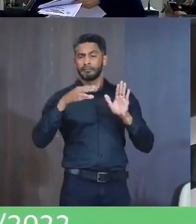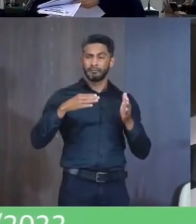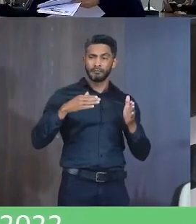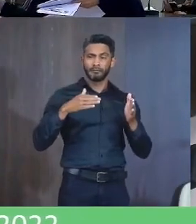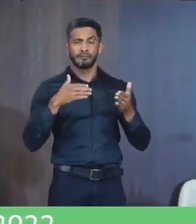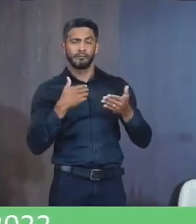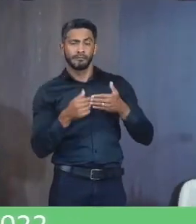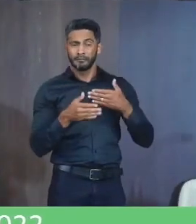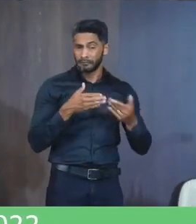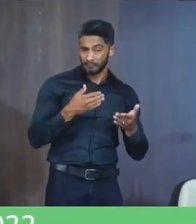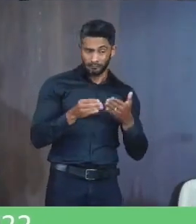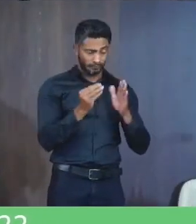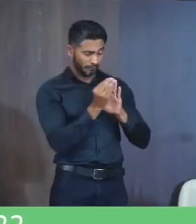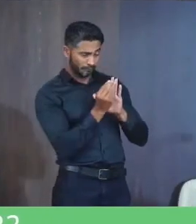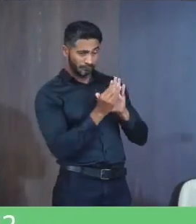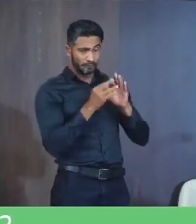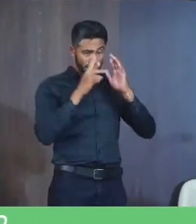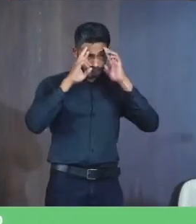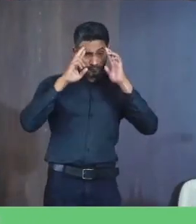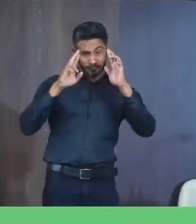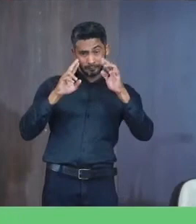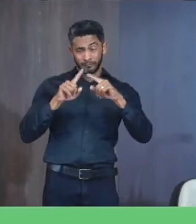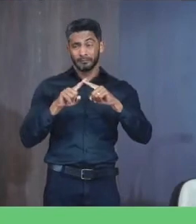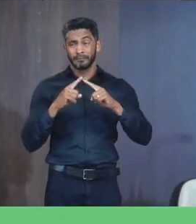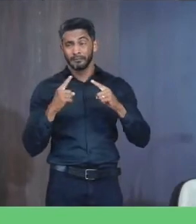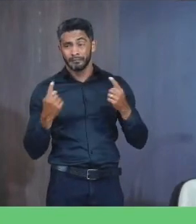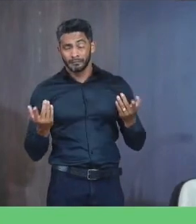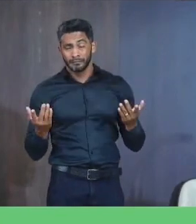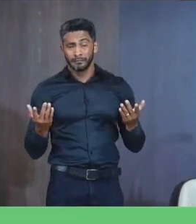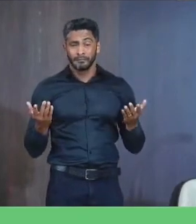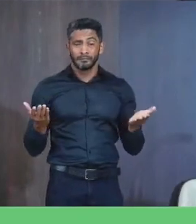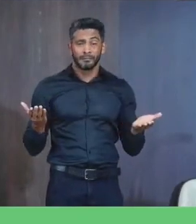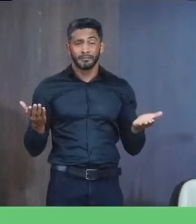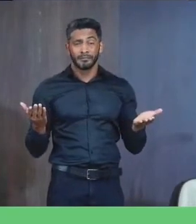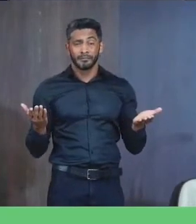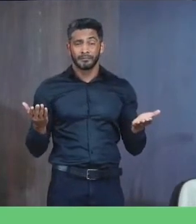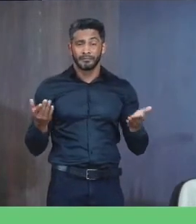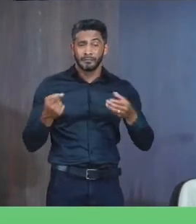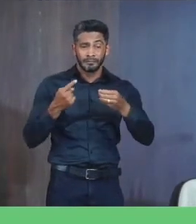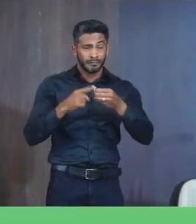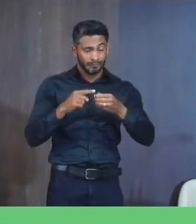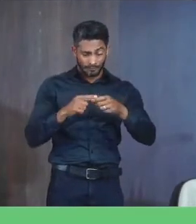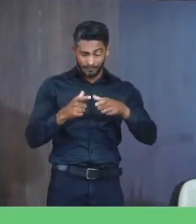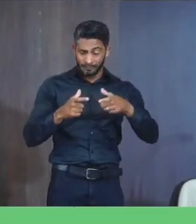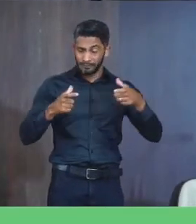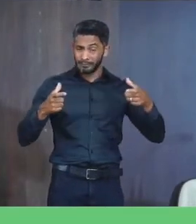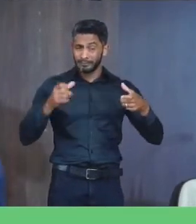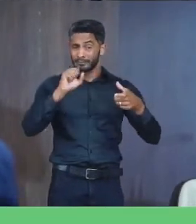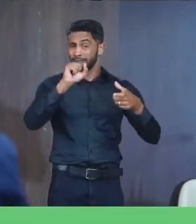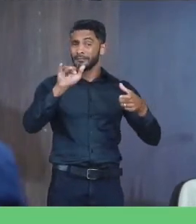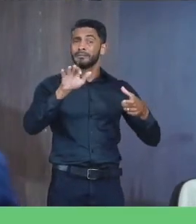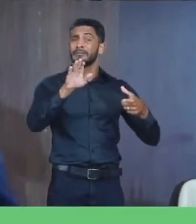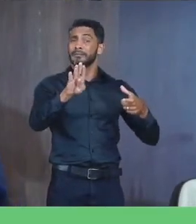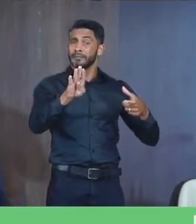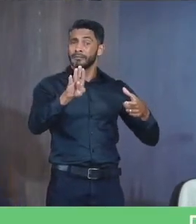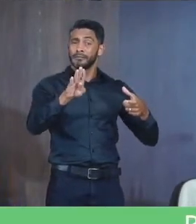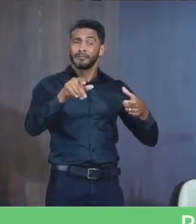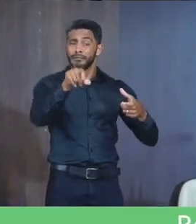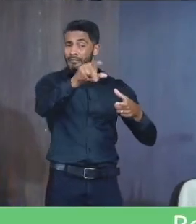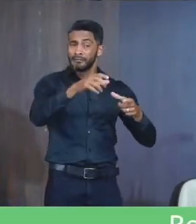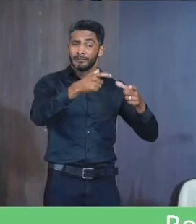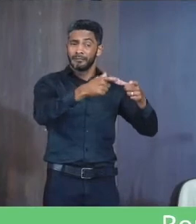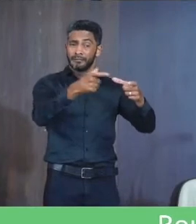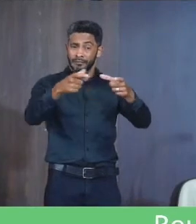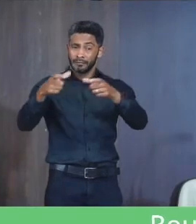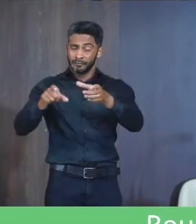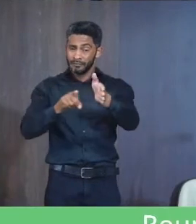O requisito Y Mas poxa vida Cidade do tamanho De Janaúba Esses bairros Que